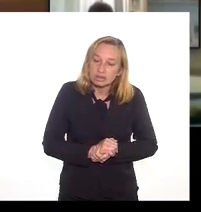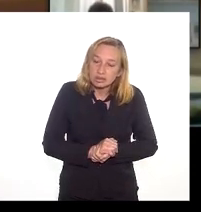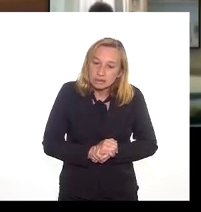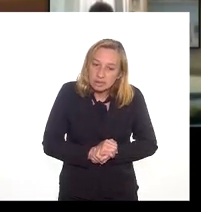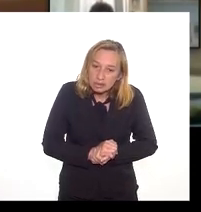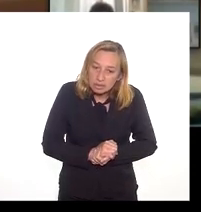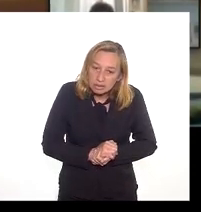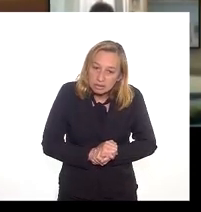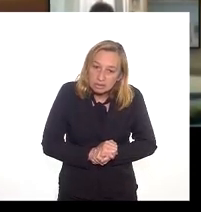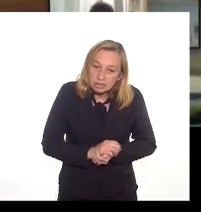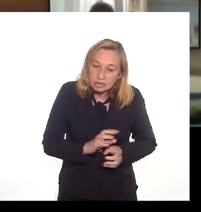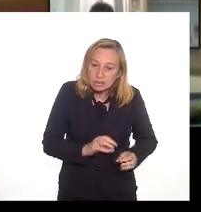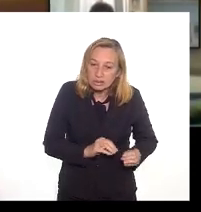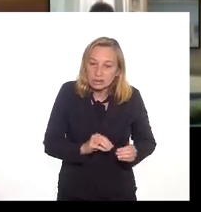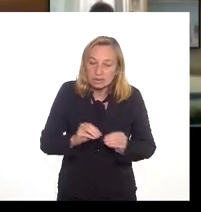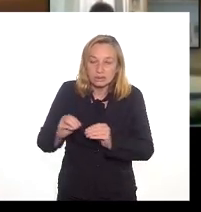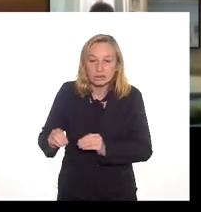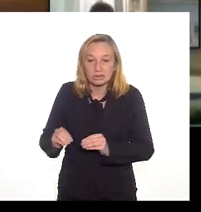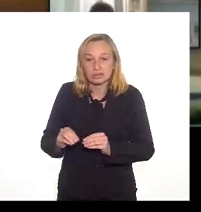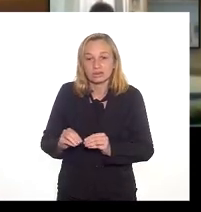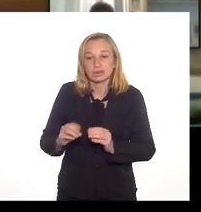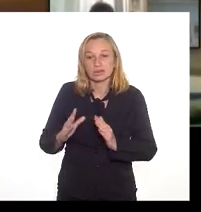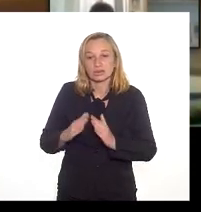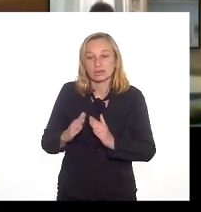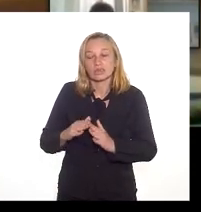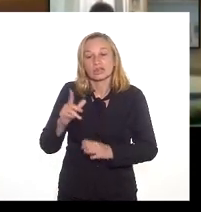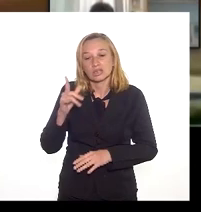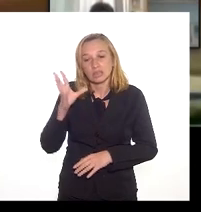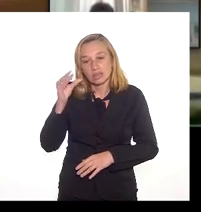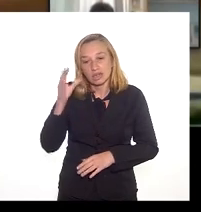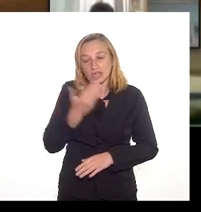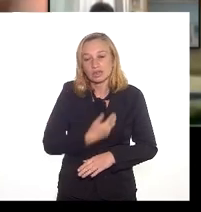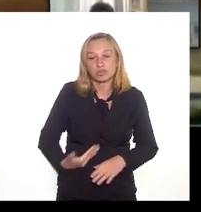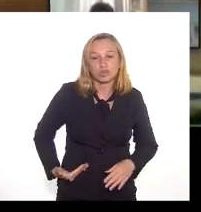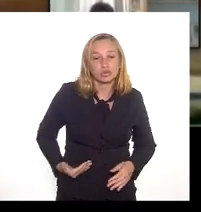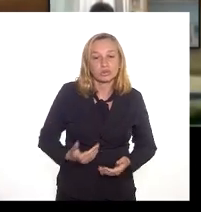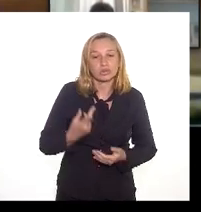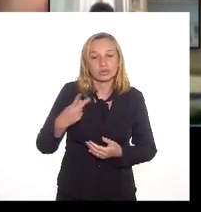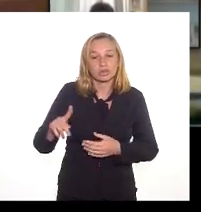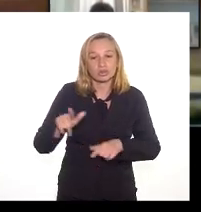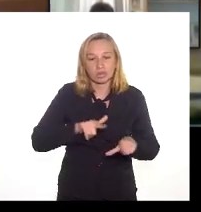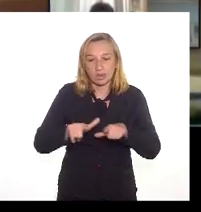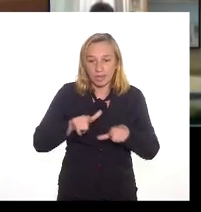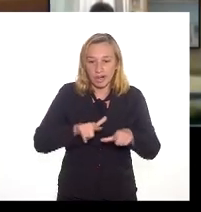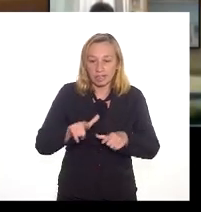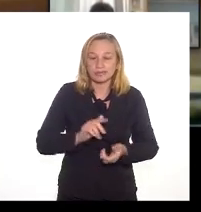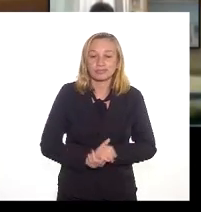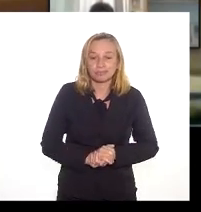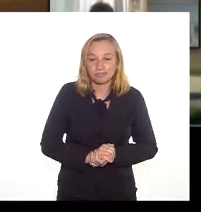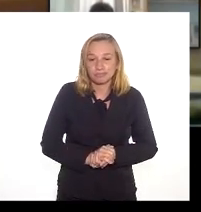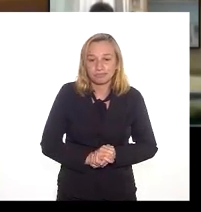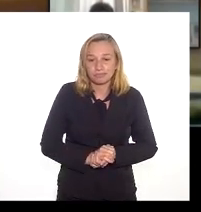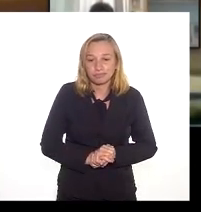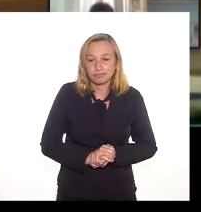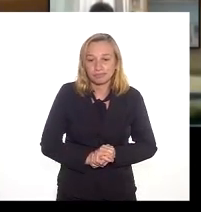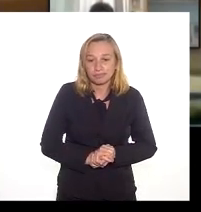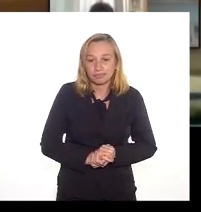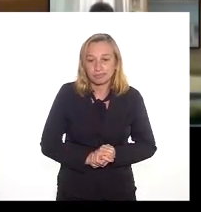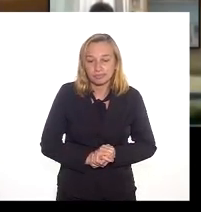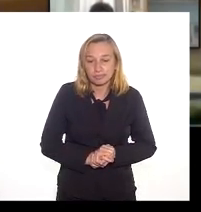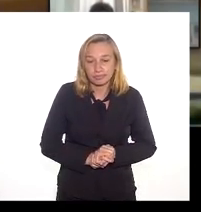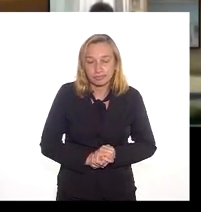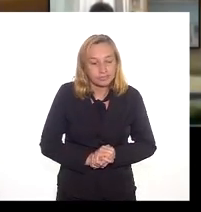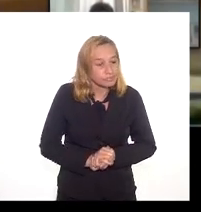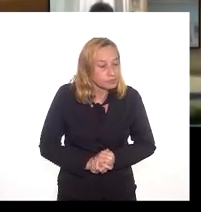transferir o imóvel do interesse público na sua execução e na finalidade que foi destinado.